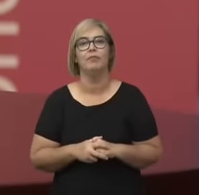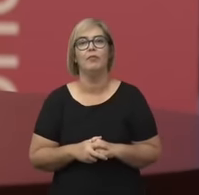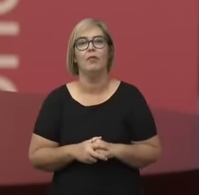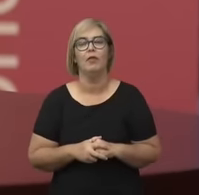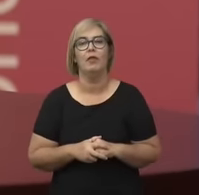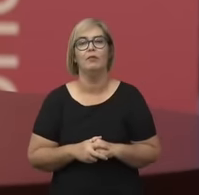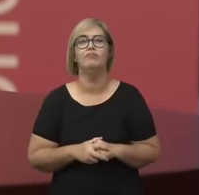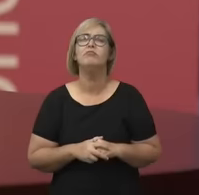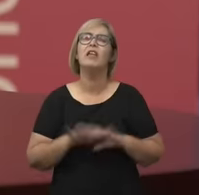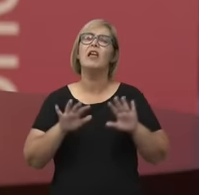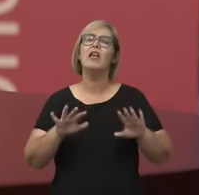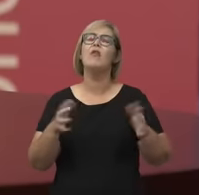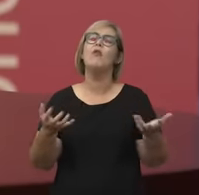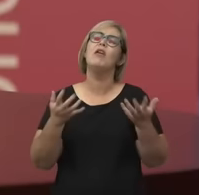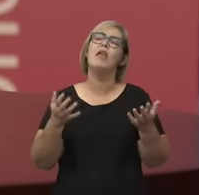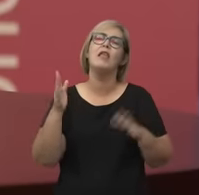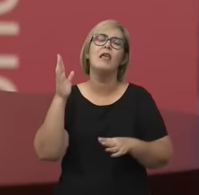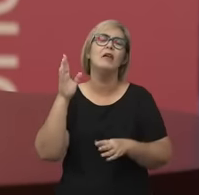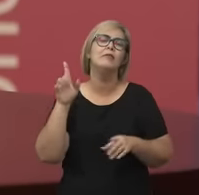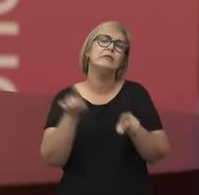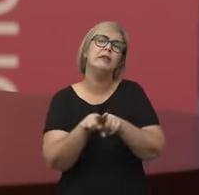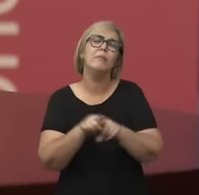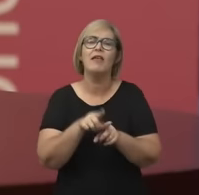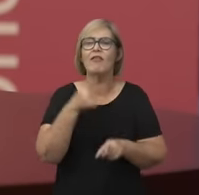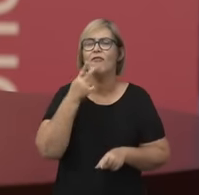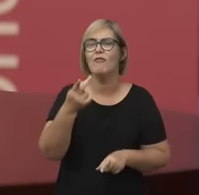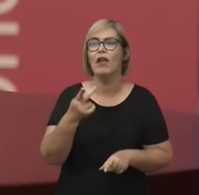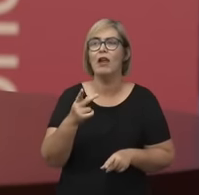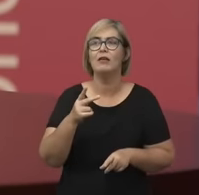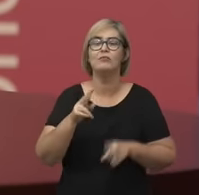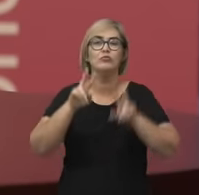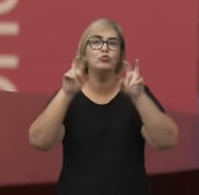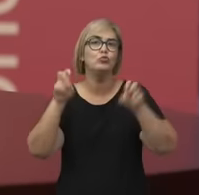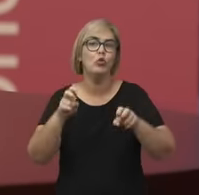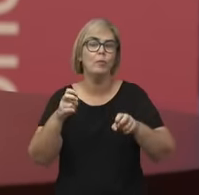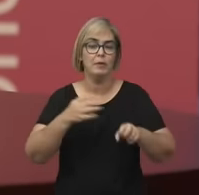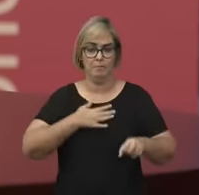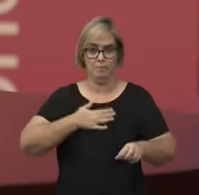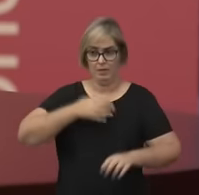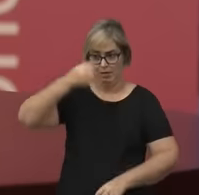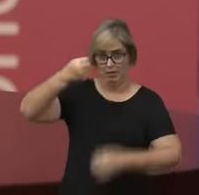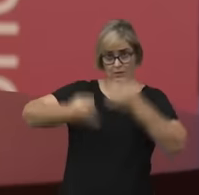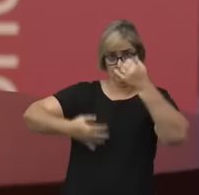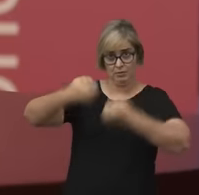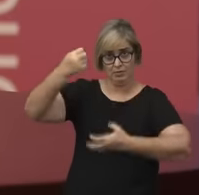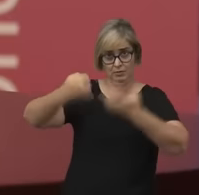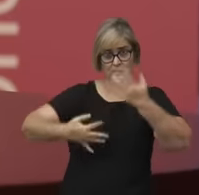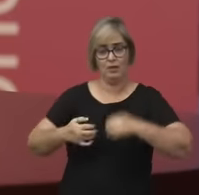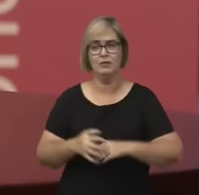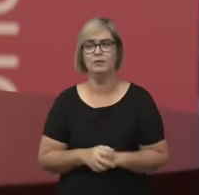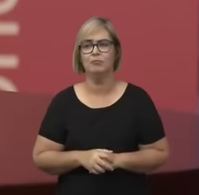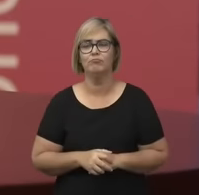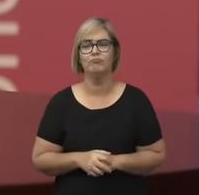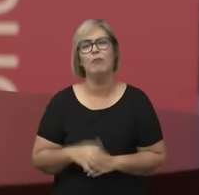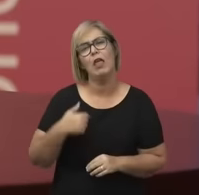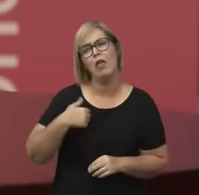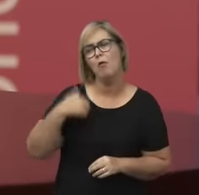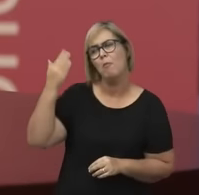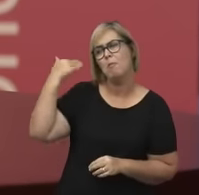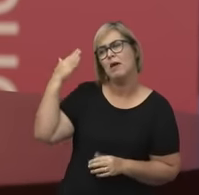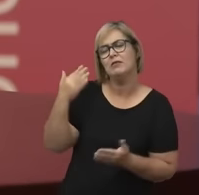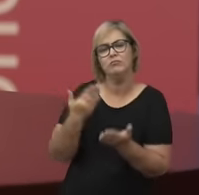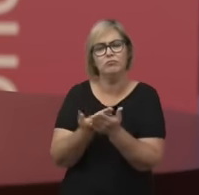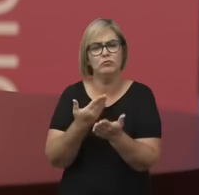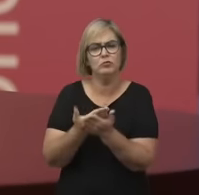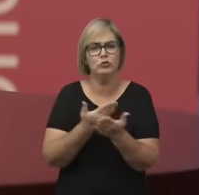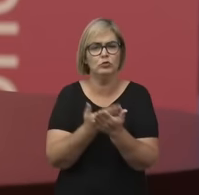queria também falar um pouquinho sobre a origem dessa fala, porque eu, há um tempo, comecei a estudar a Anísia Floresta,